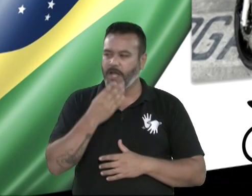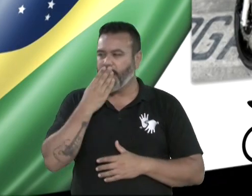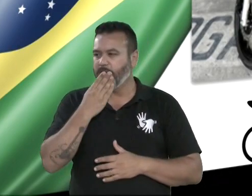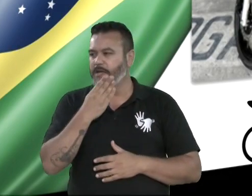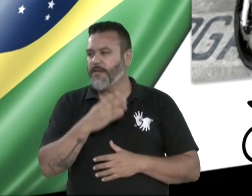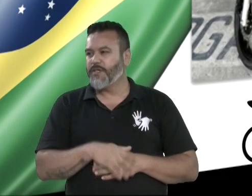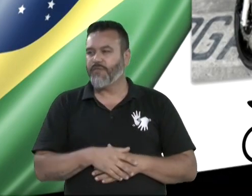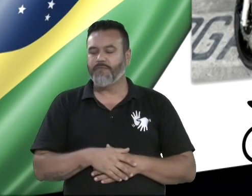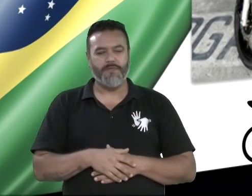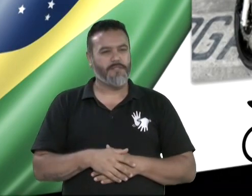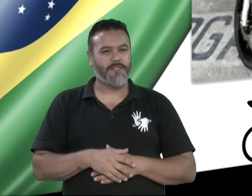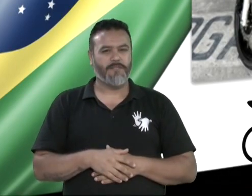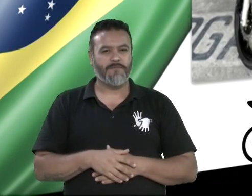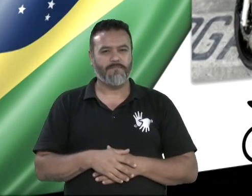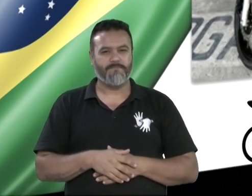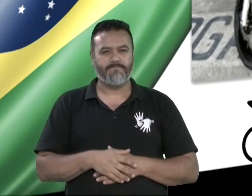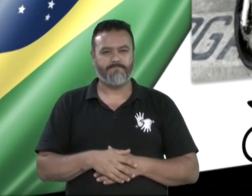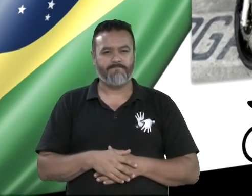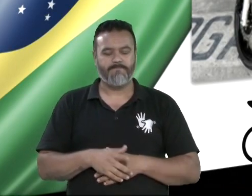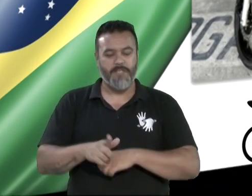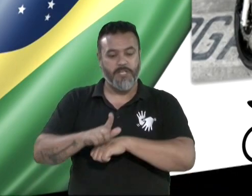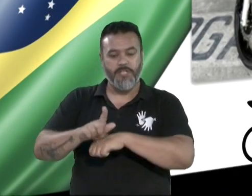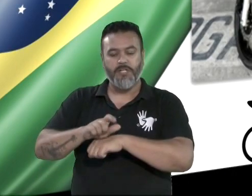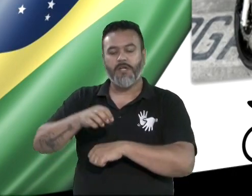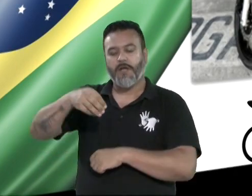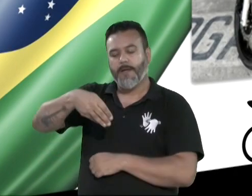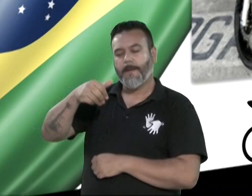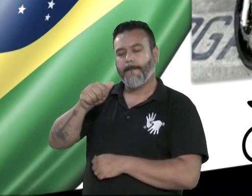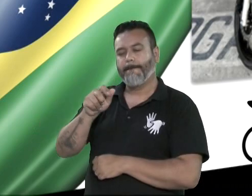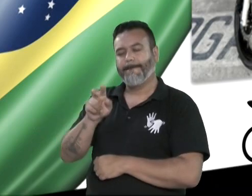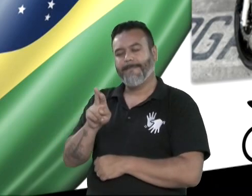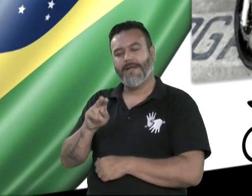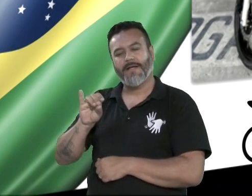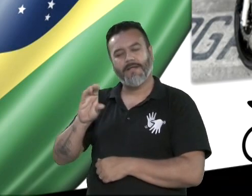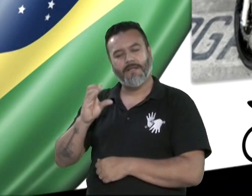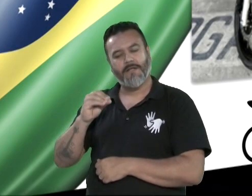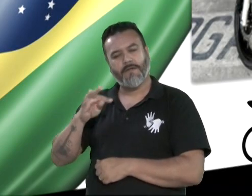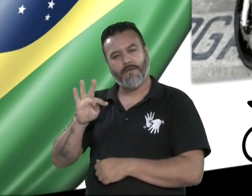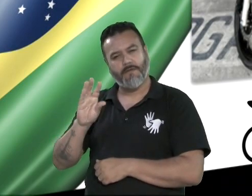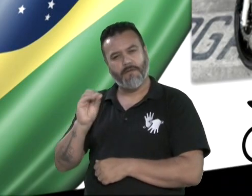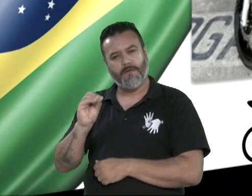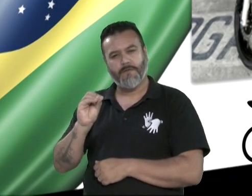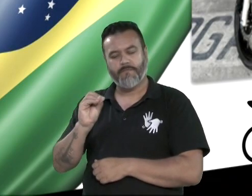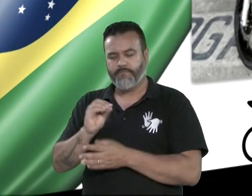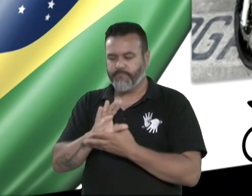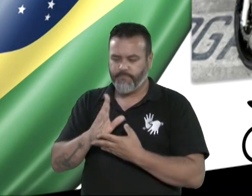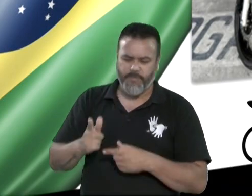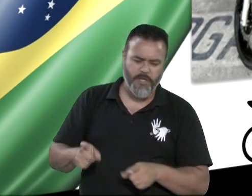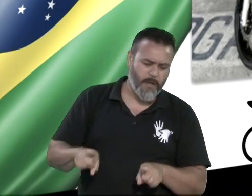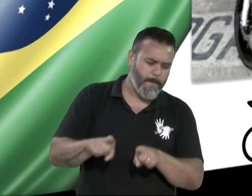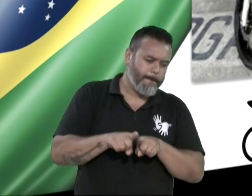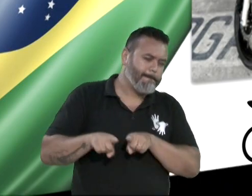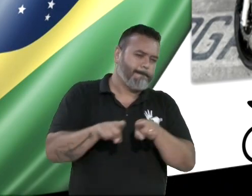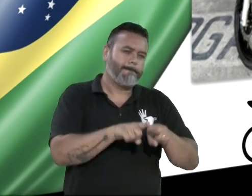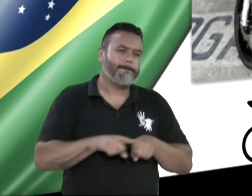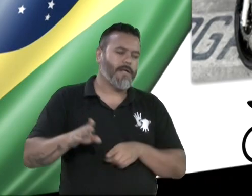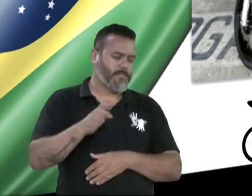gestor Mariotto, que é parceiro aí da... nosso aí da Prefeitura, enfim.